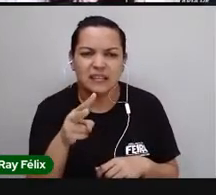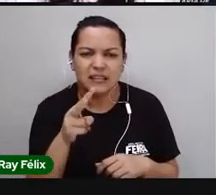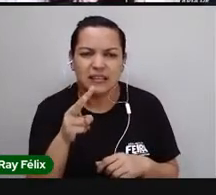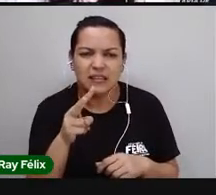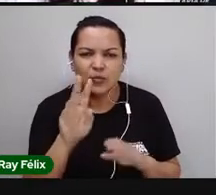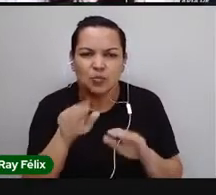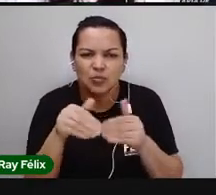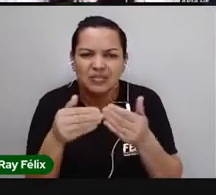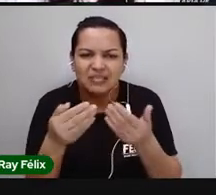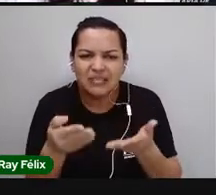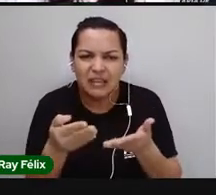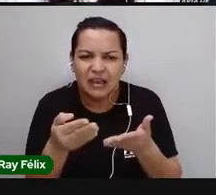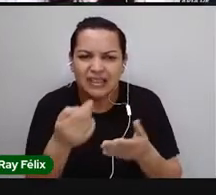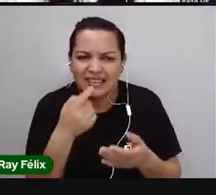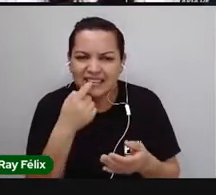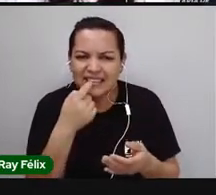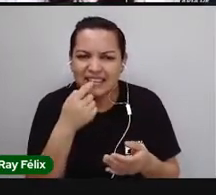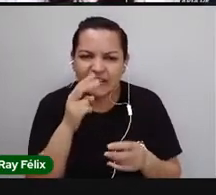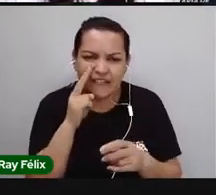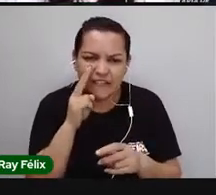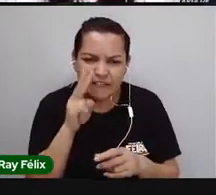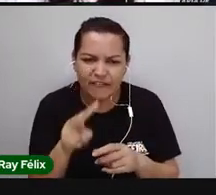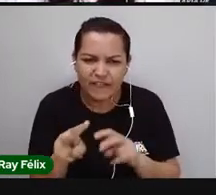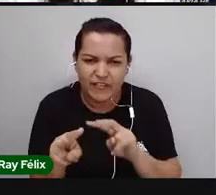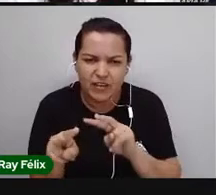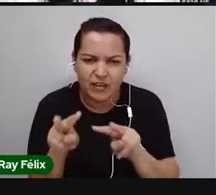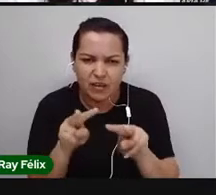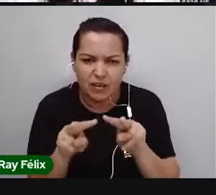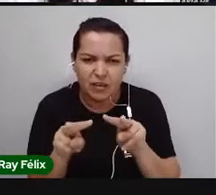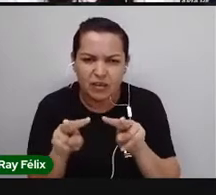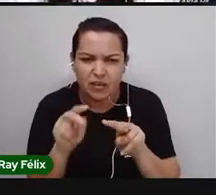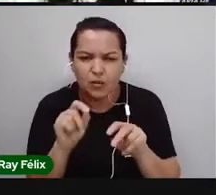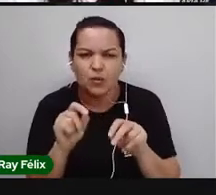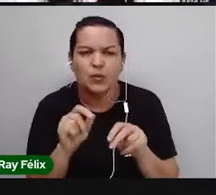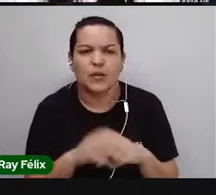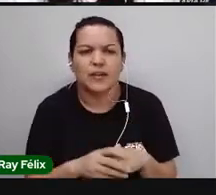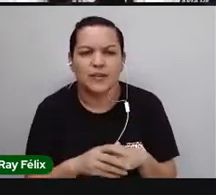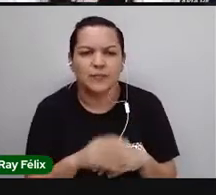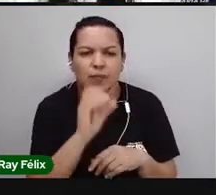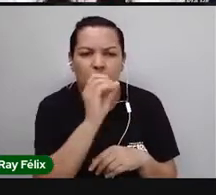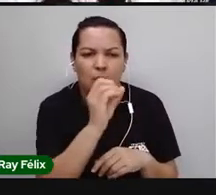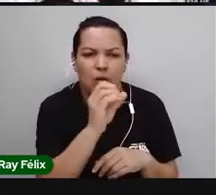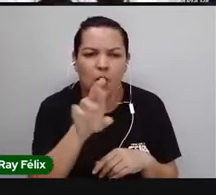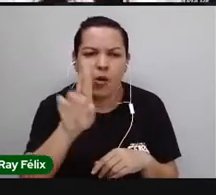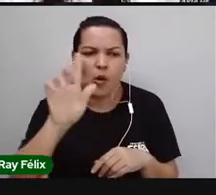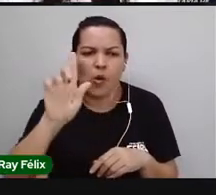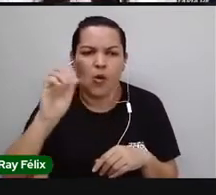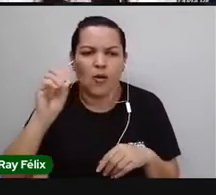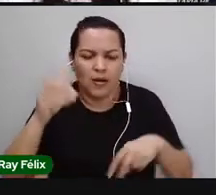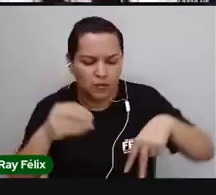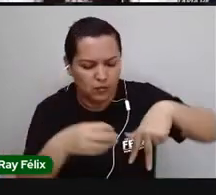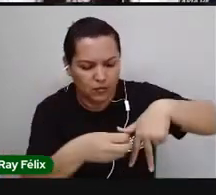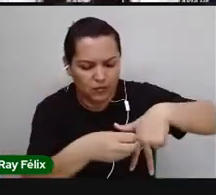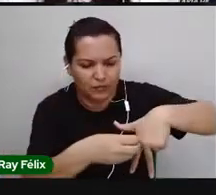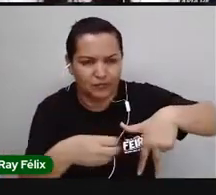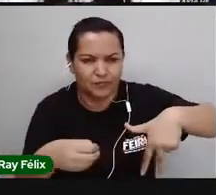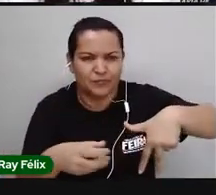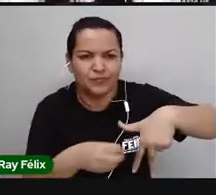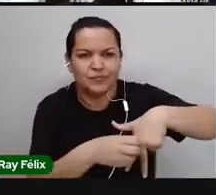desses ossos? A gente começa a ver, então, os nossos órgãos. Os nossos órgãos,